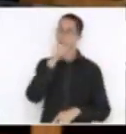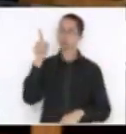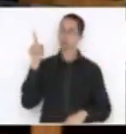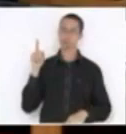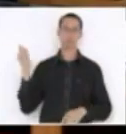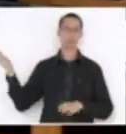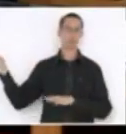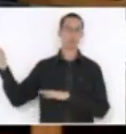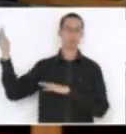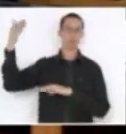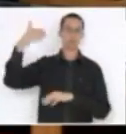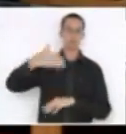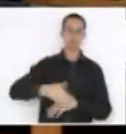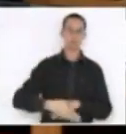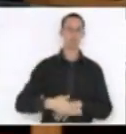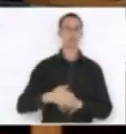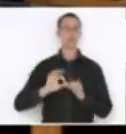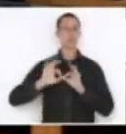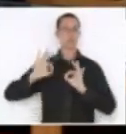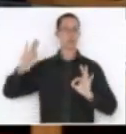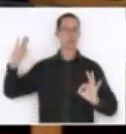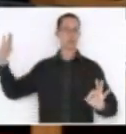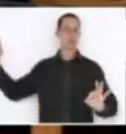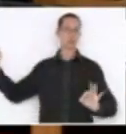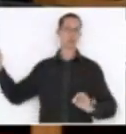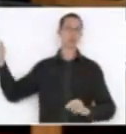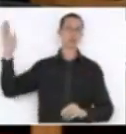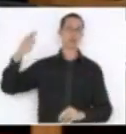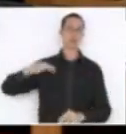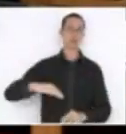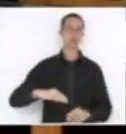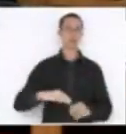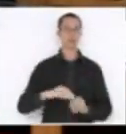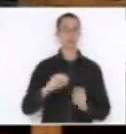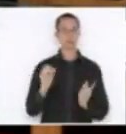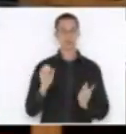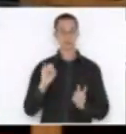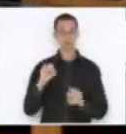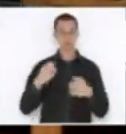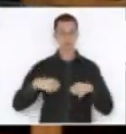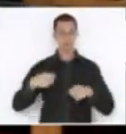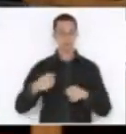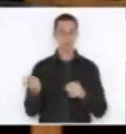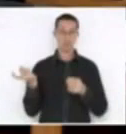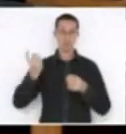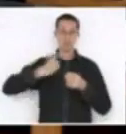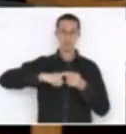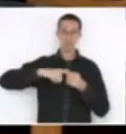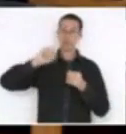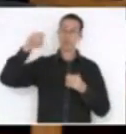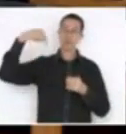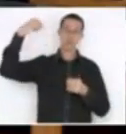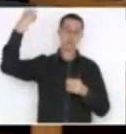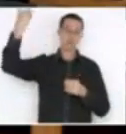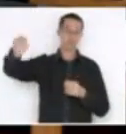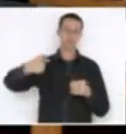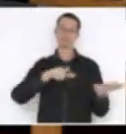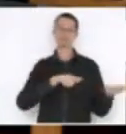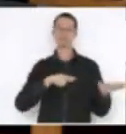vieram de longas distâncias e voltar aqui em outra oportunidade ou na próxima semana